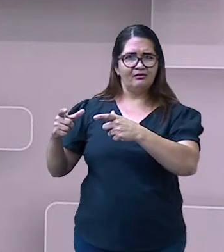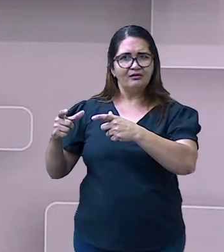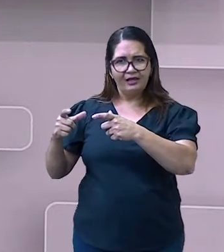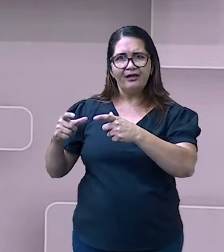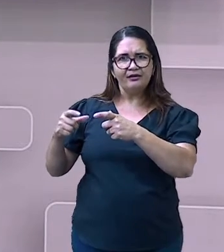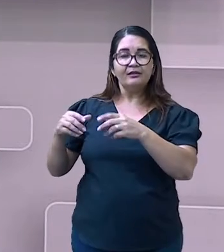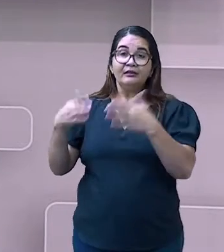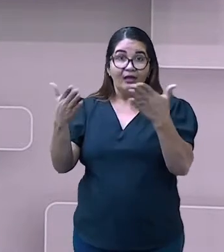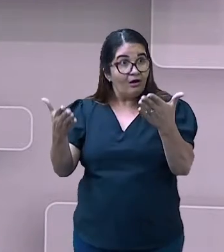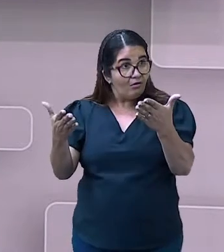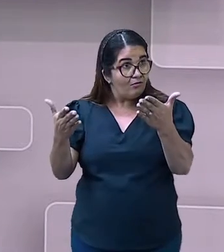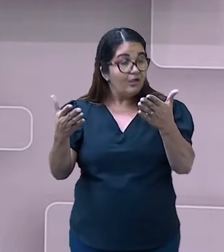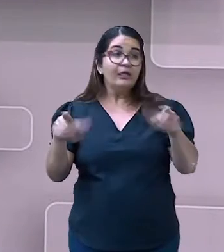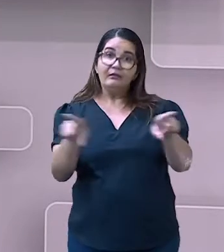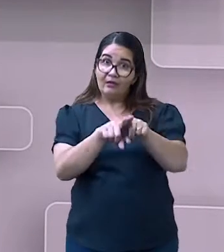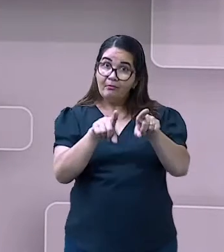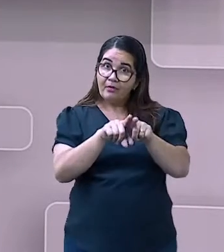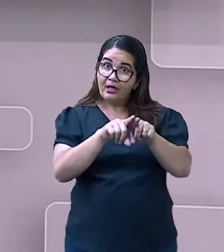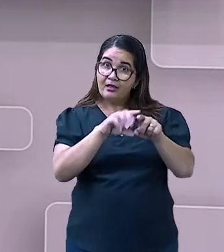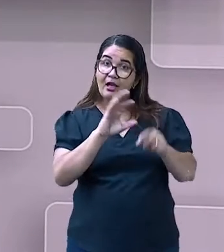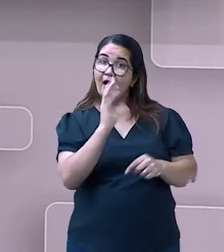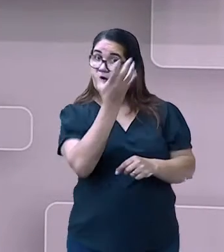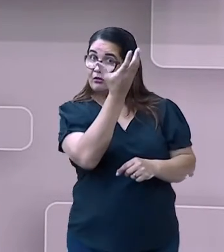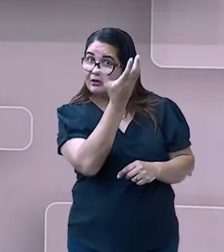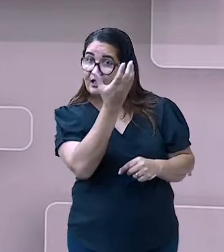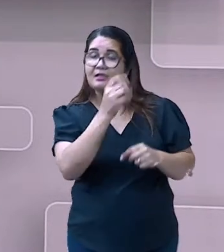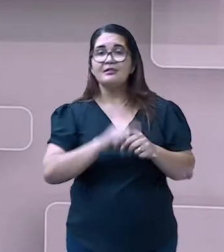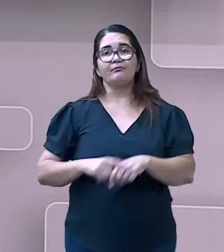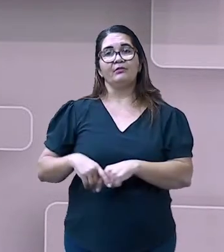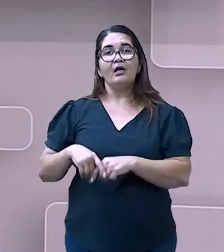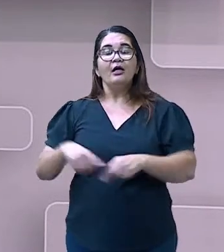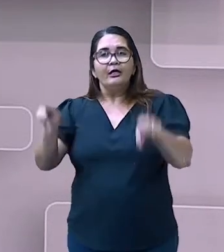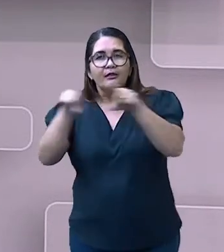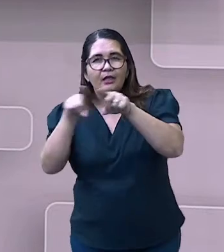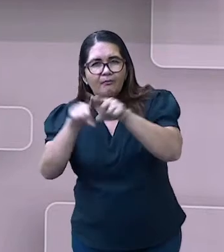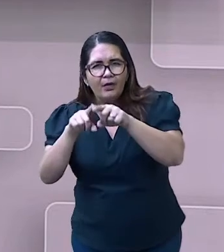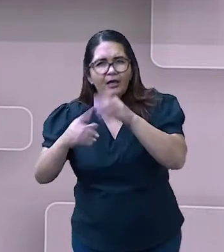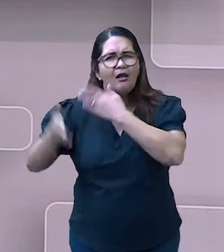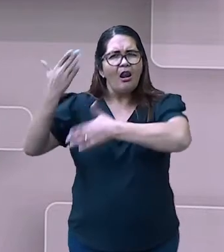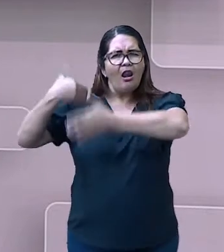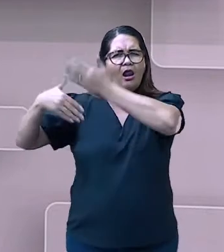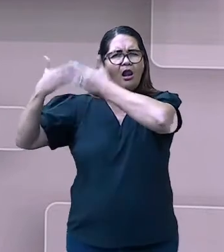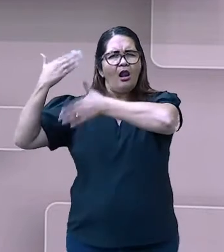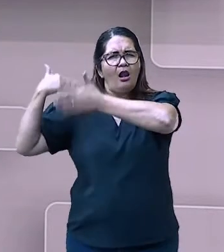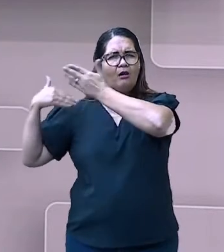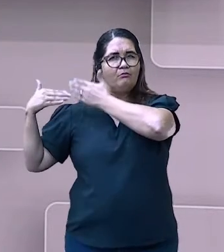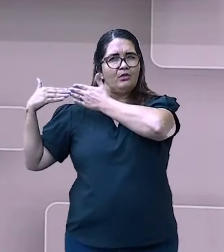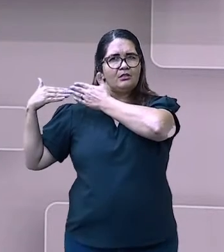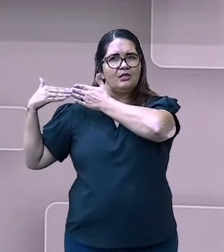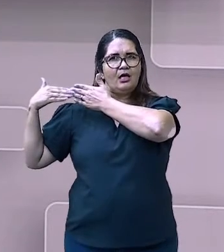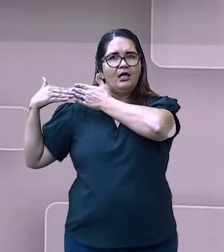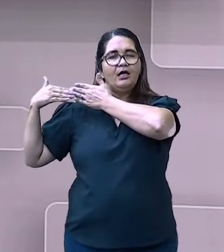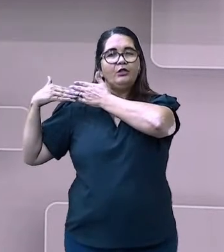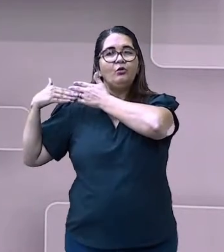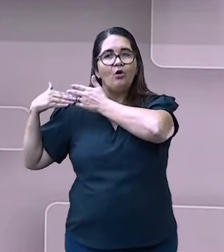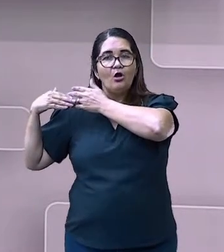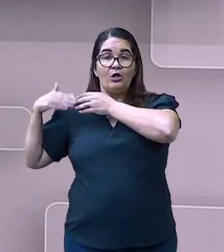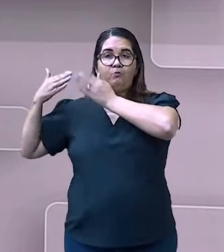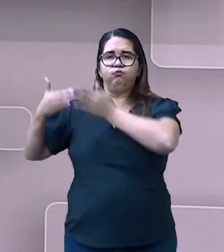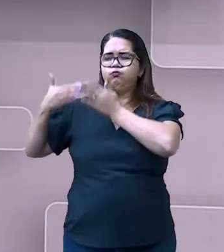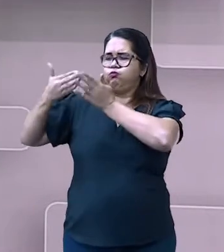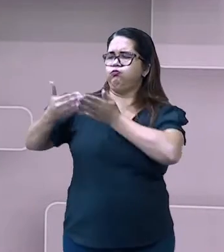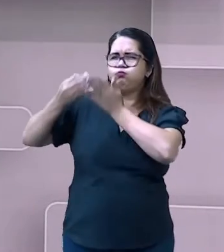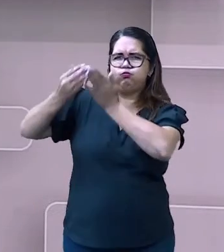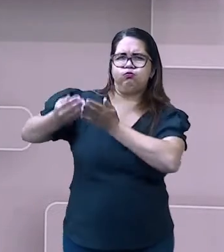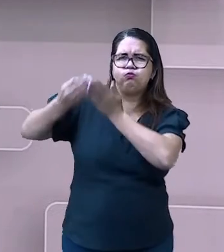para as navegações, para as pessoas que fazem grandes navegações, né? Muito tempo no